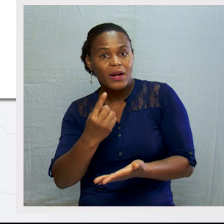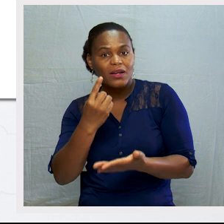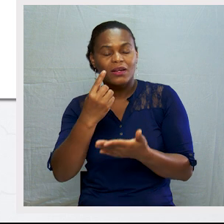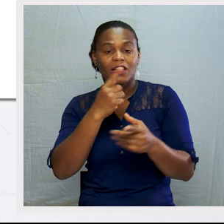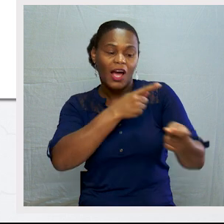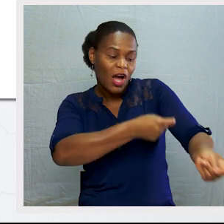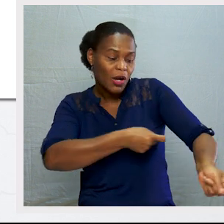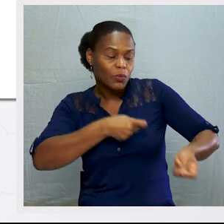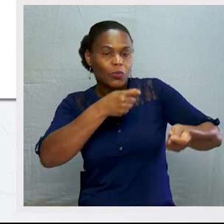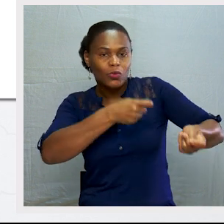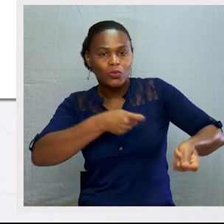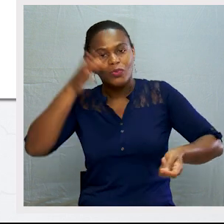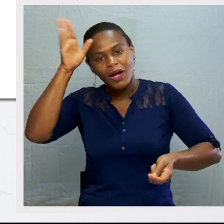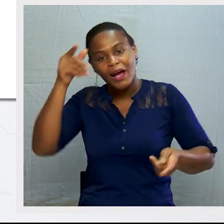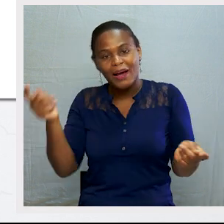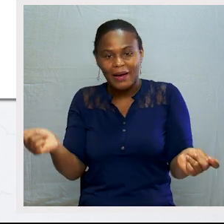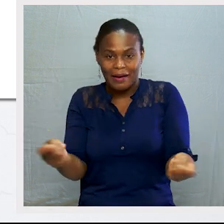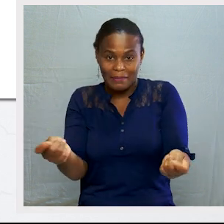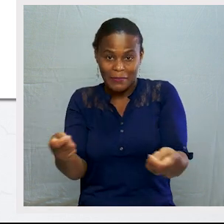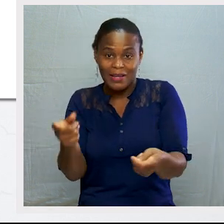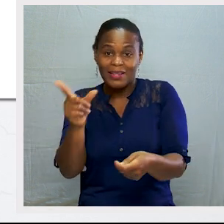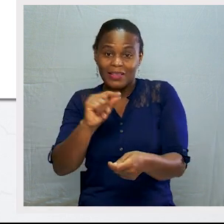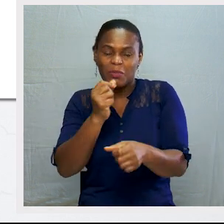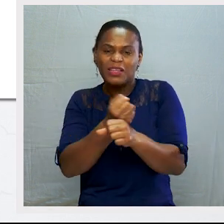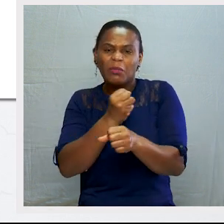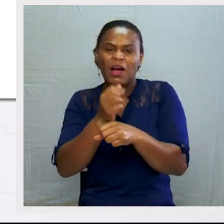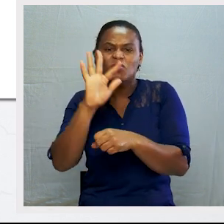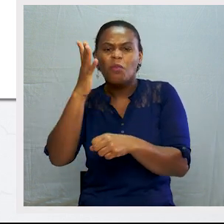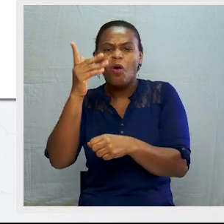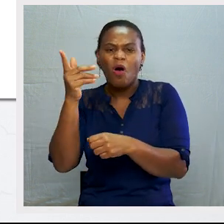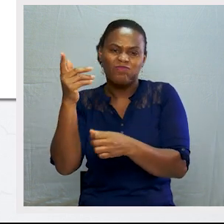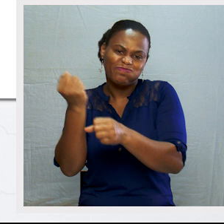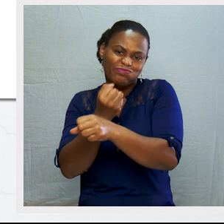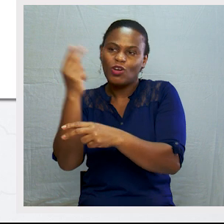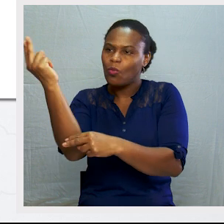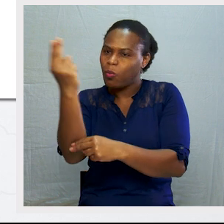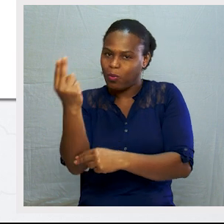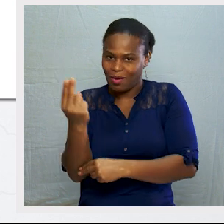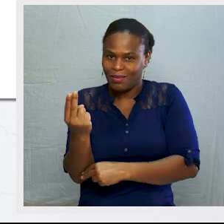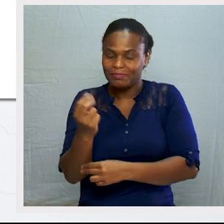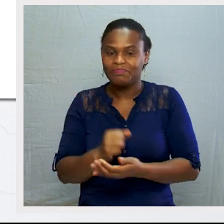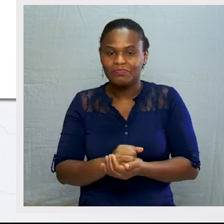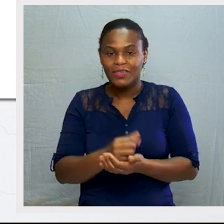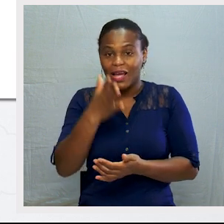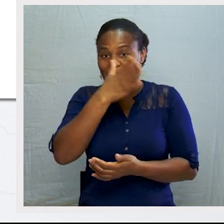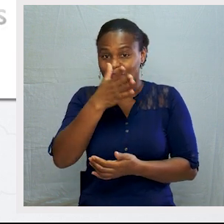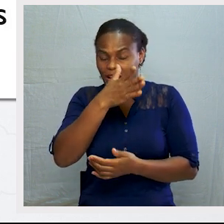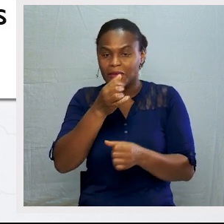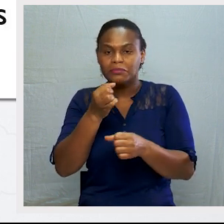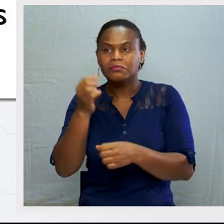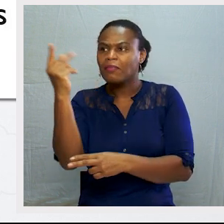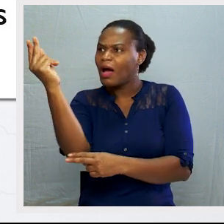na agricultura, criação de animais e artesanato. As atividades